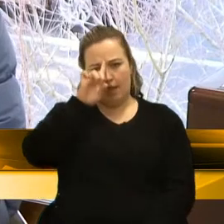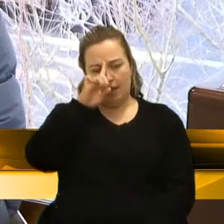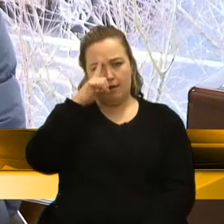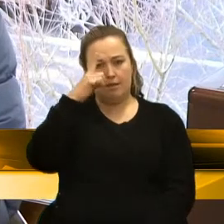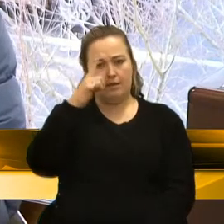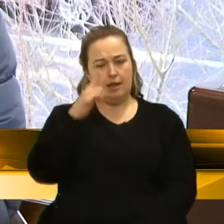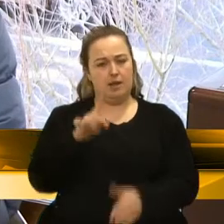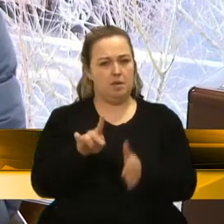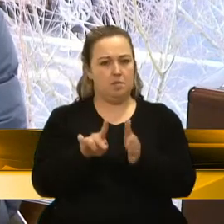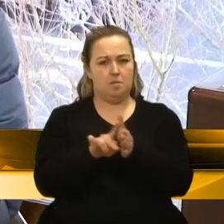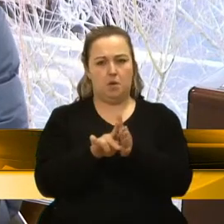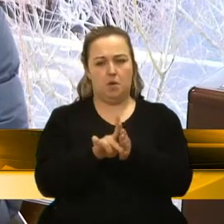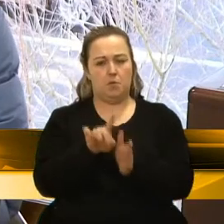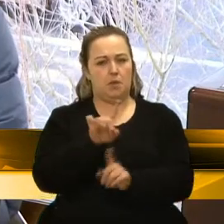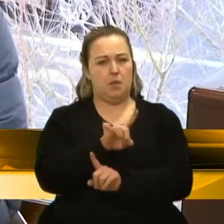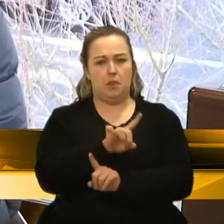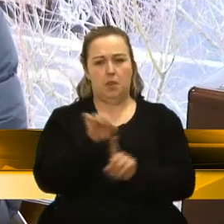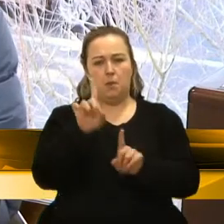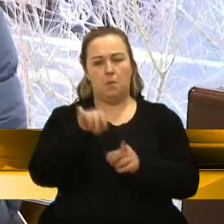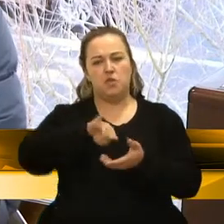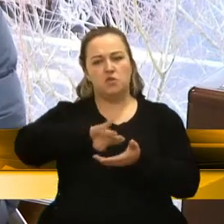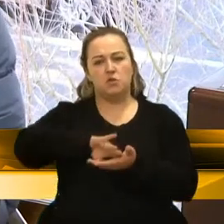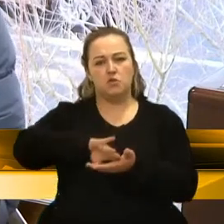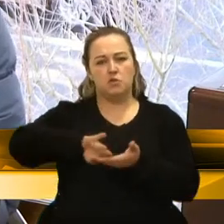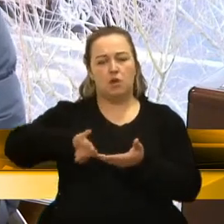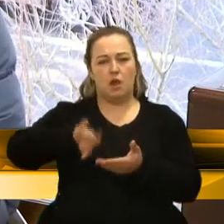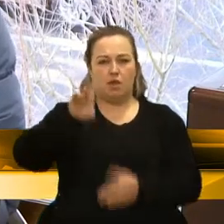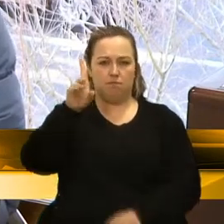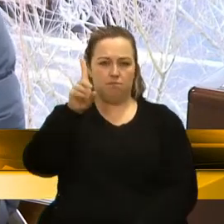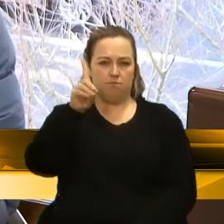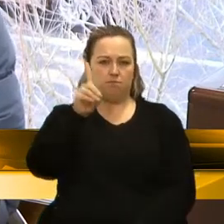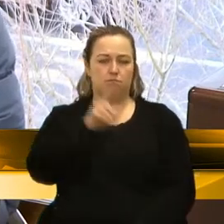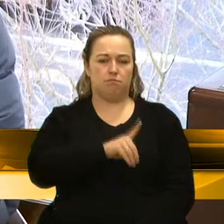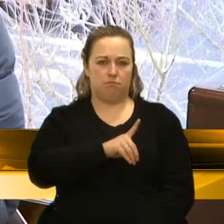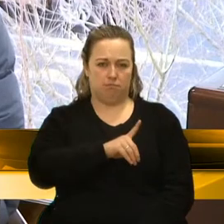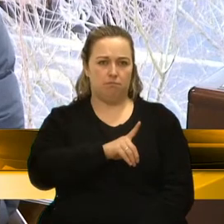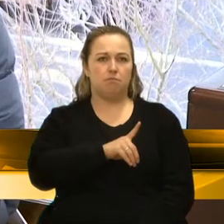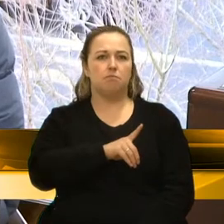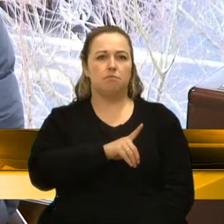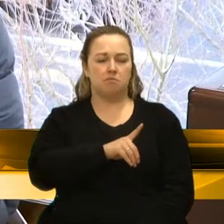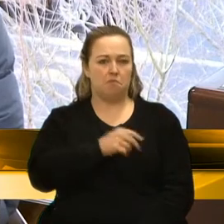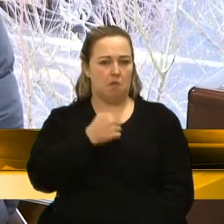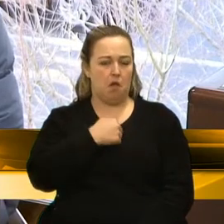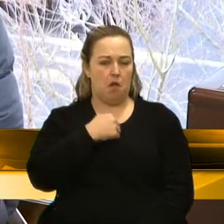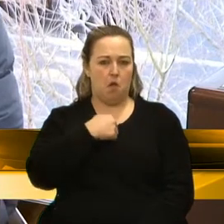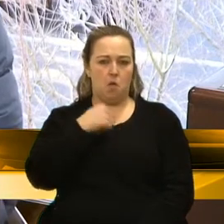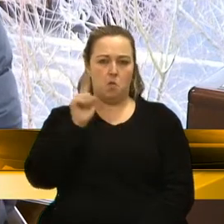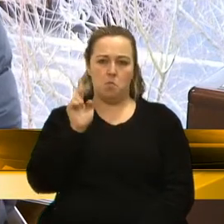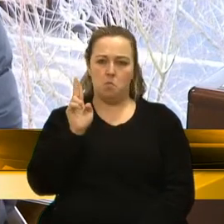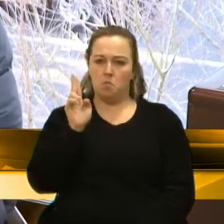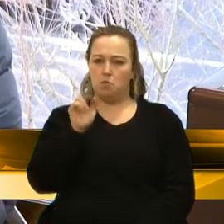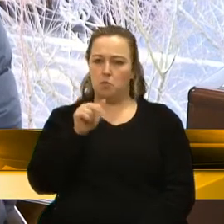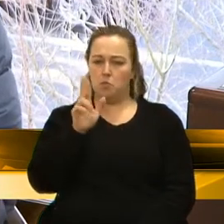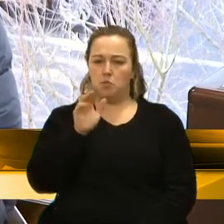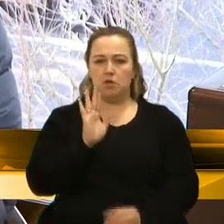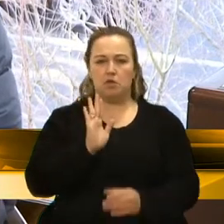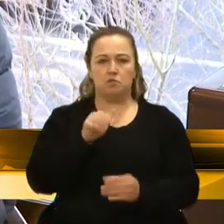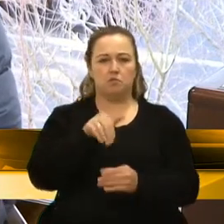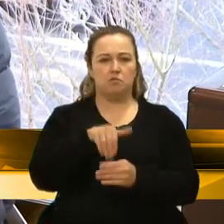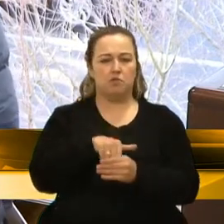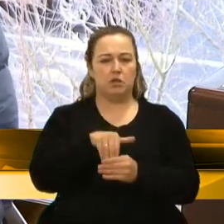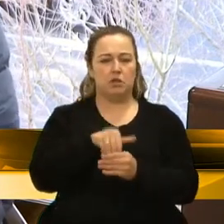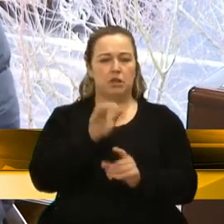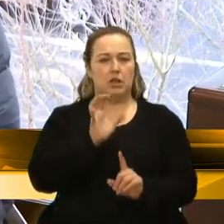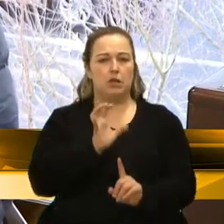funcionário público, em nenhuma votação nesses quatro anos que eu esteve aí, votei alguma vez